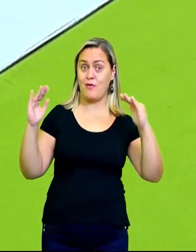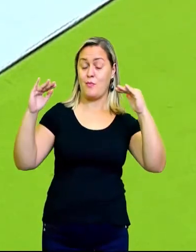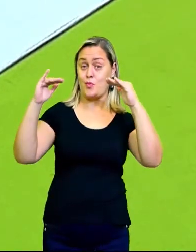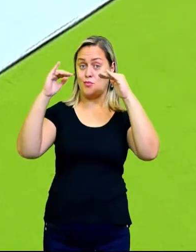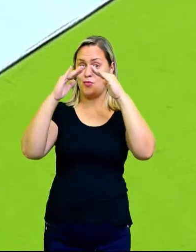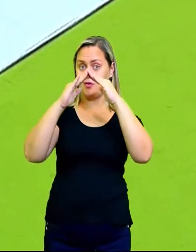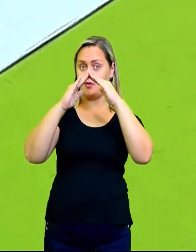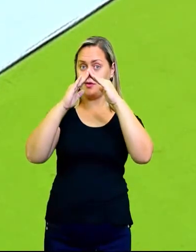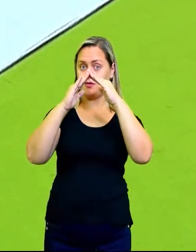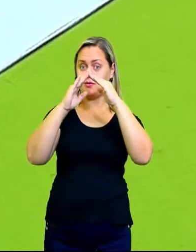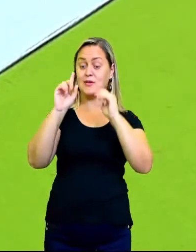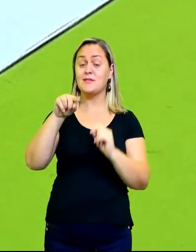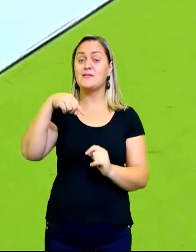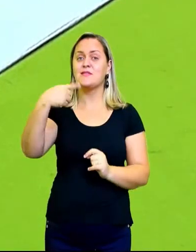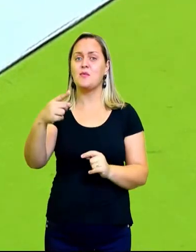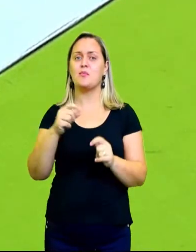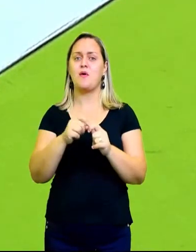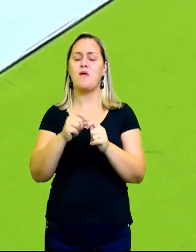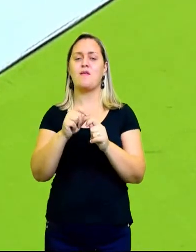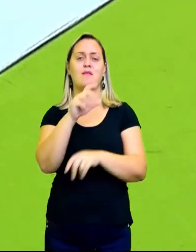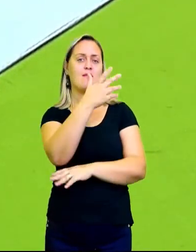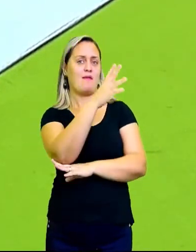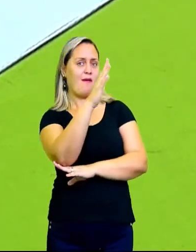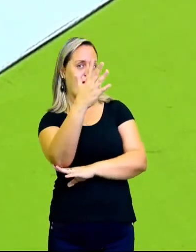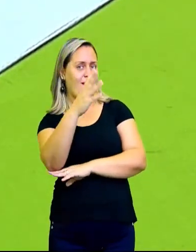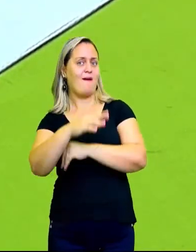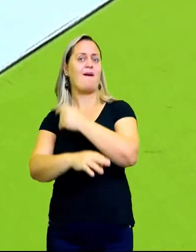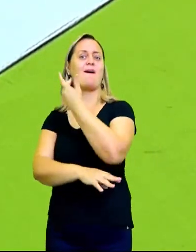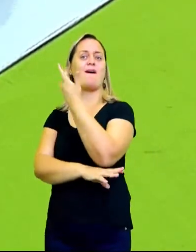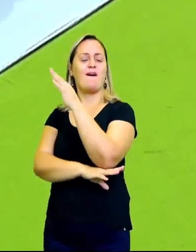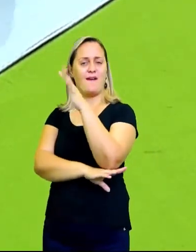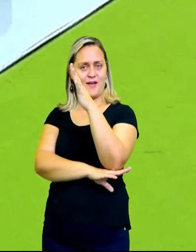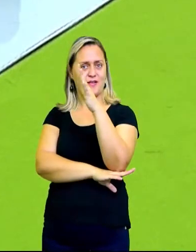onde não vai ficar nenhum espaço em branco no final.